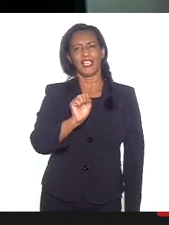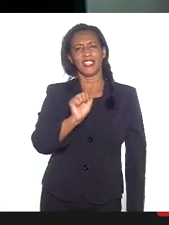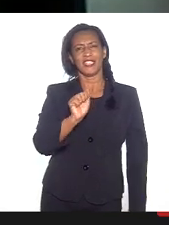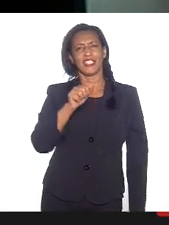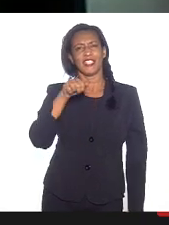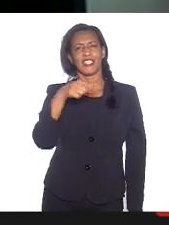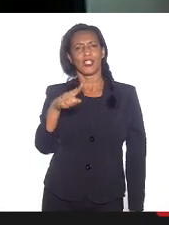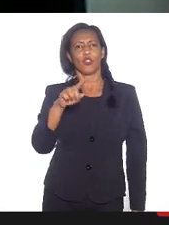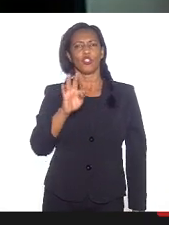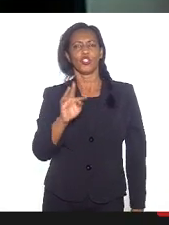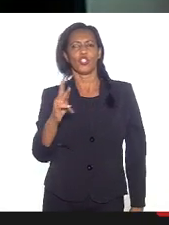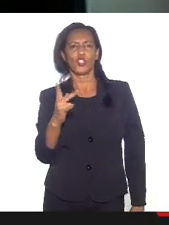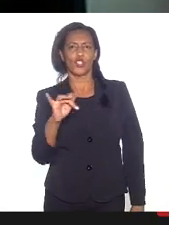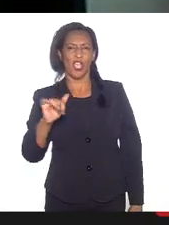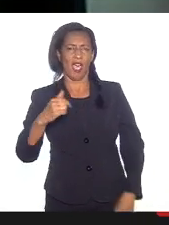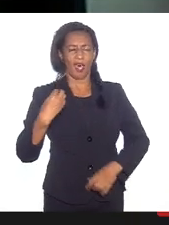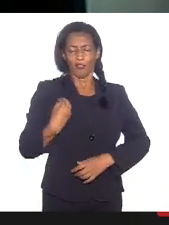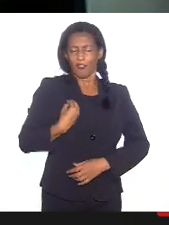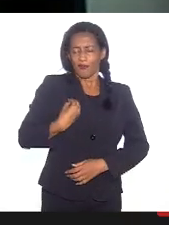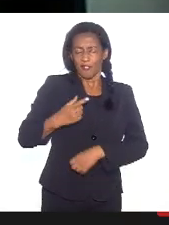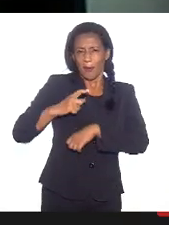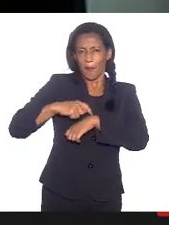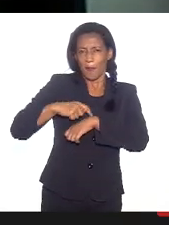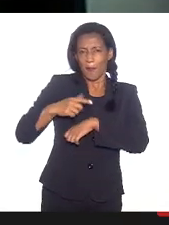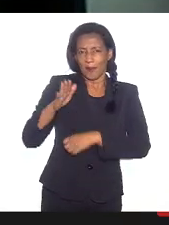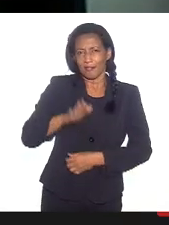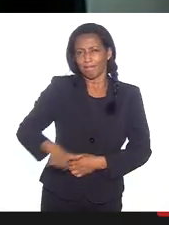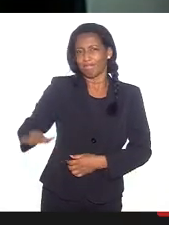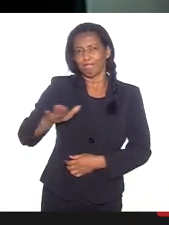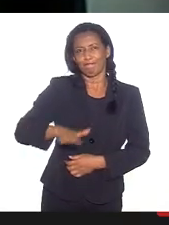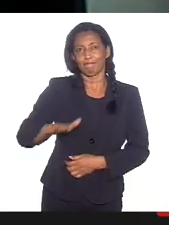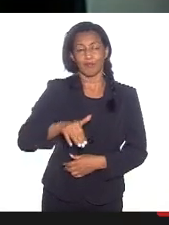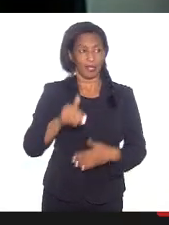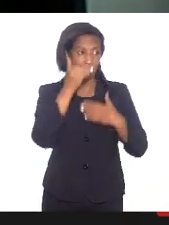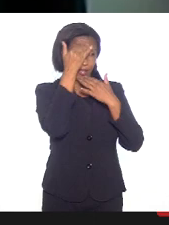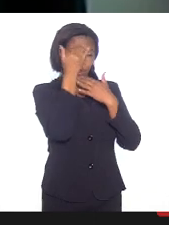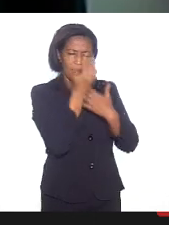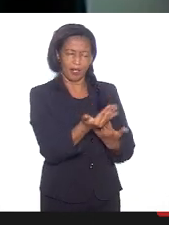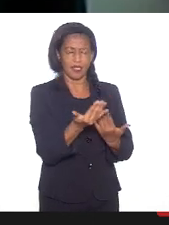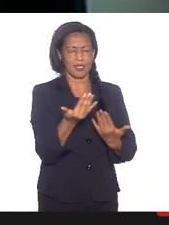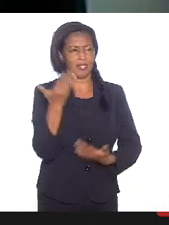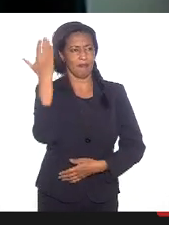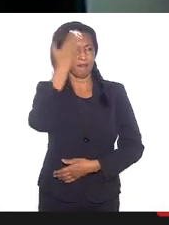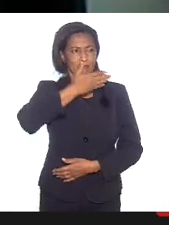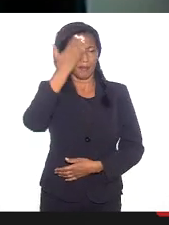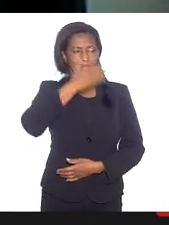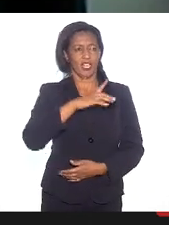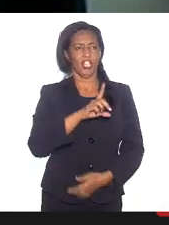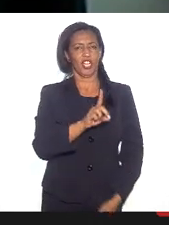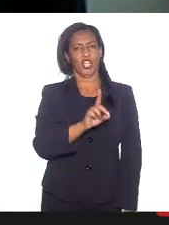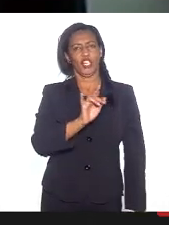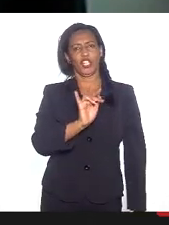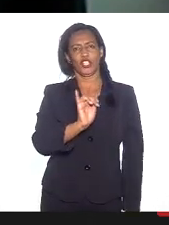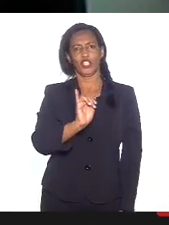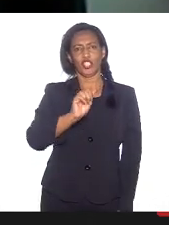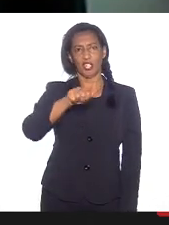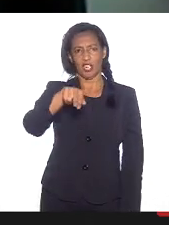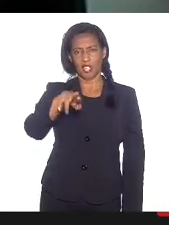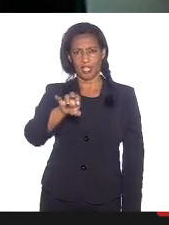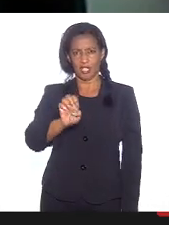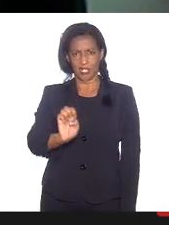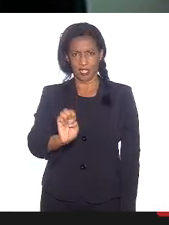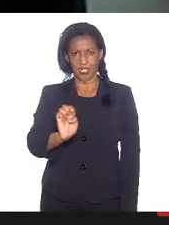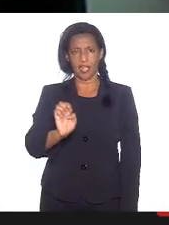fazia essa, vivia esse momento infantil. Quero agradecer aqui a presença da Diane, da Associação